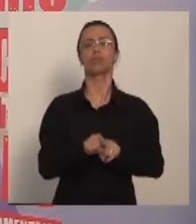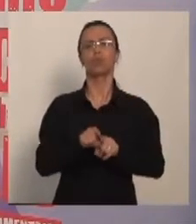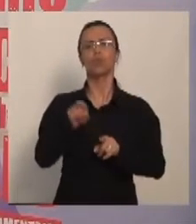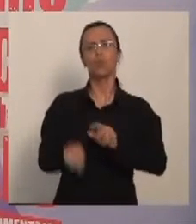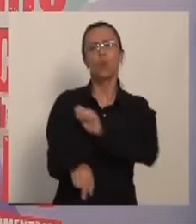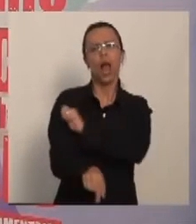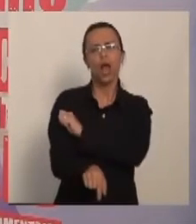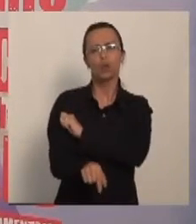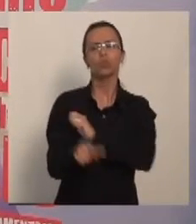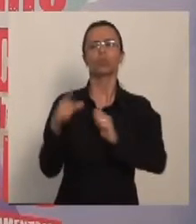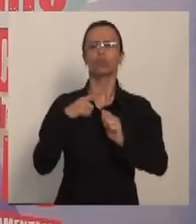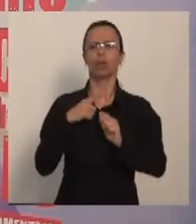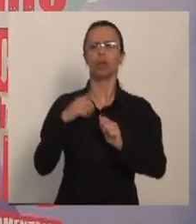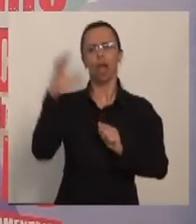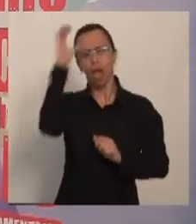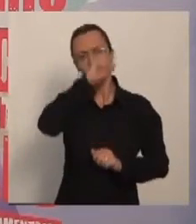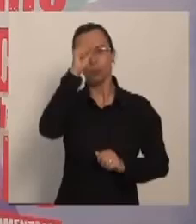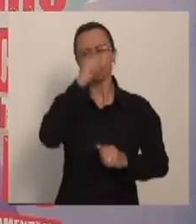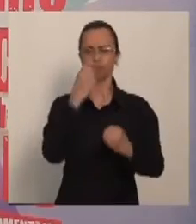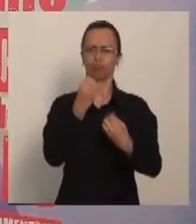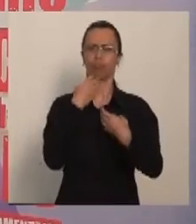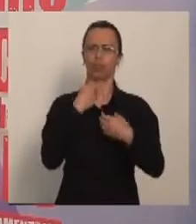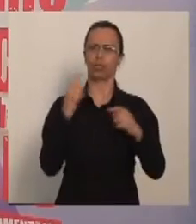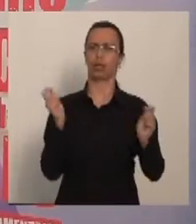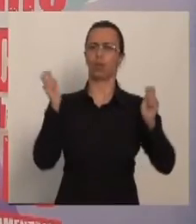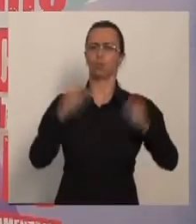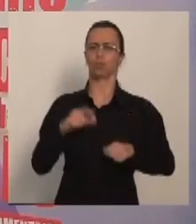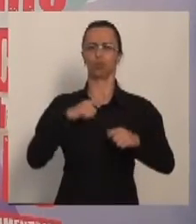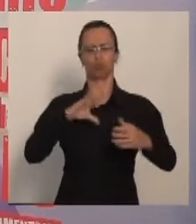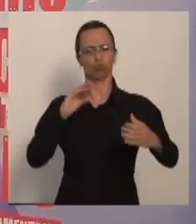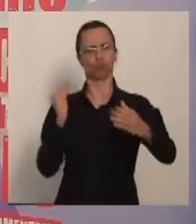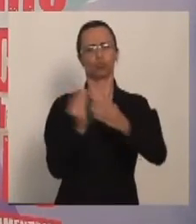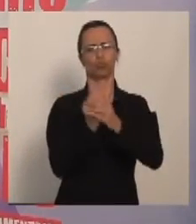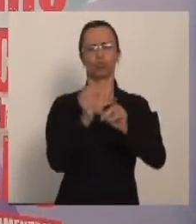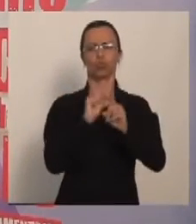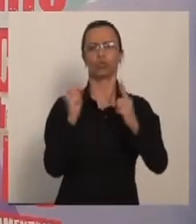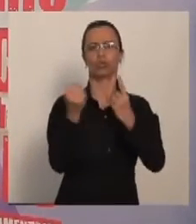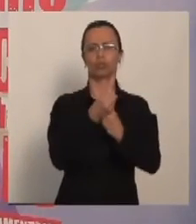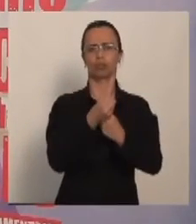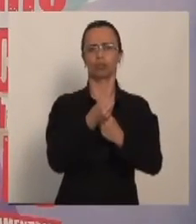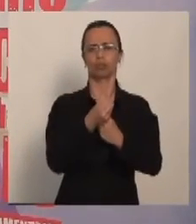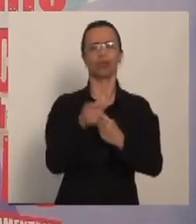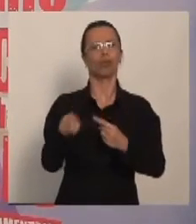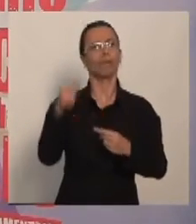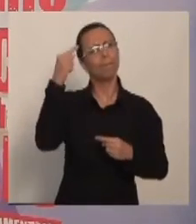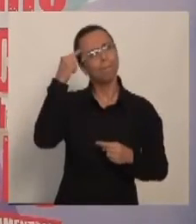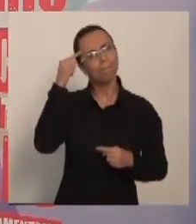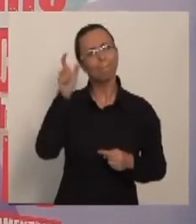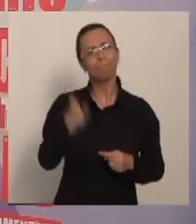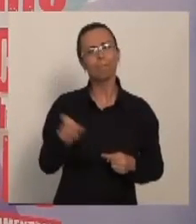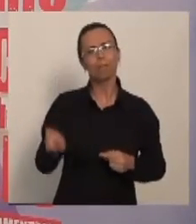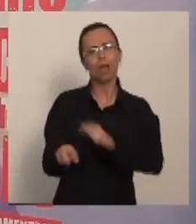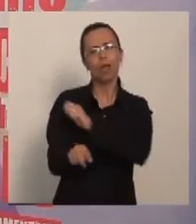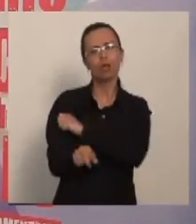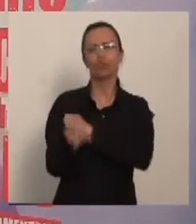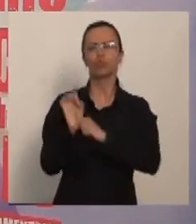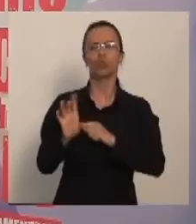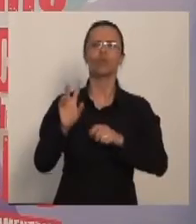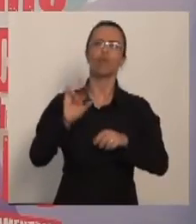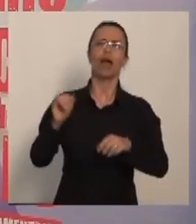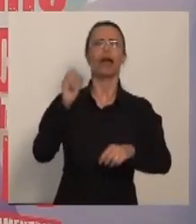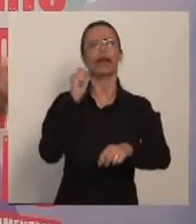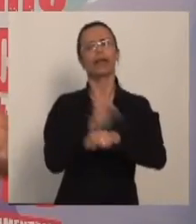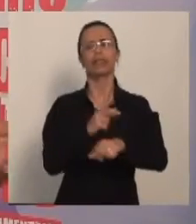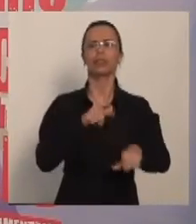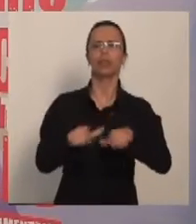para que esse aluno tenha uma educação capaz de se inserir na sociedade, não só esse aluno sendo pensado